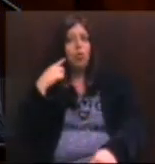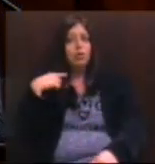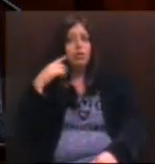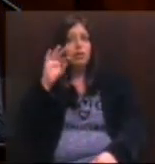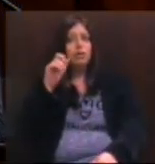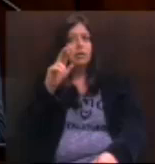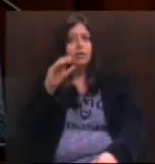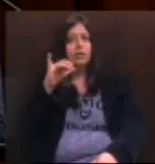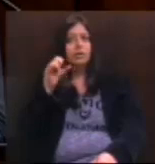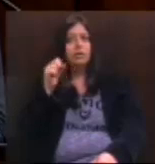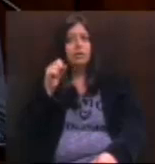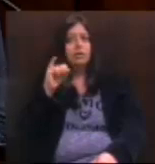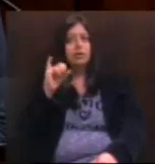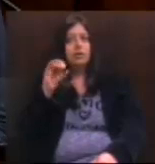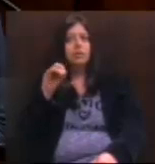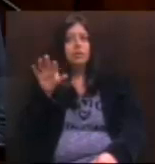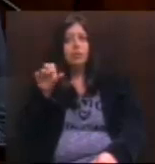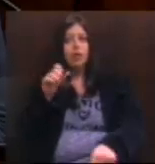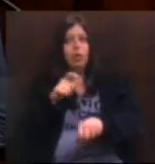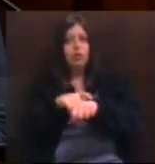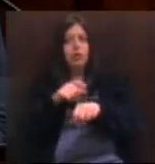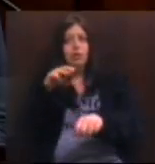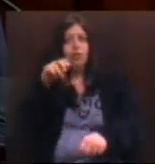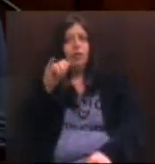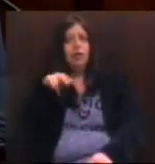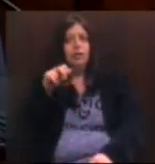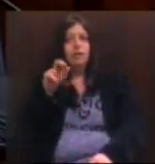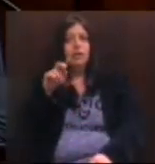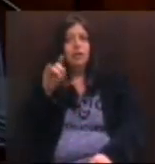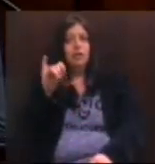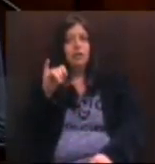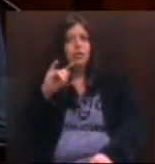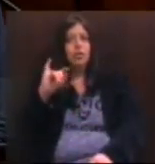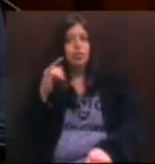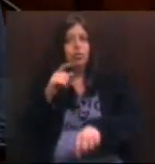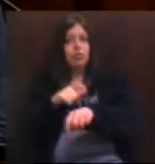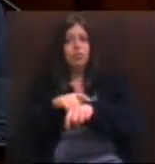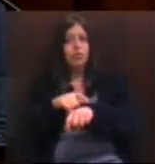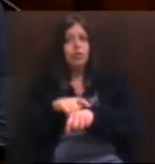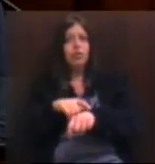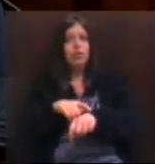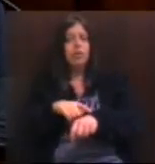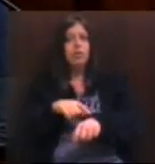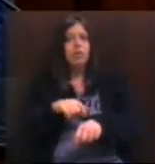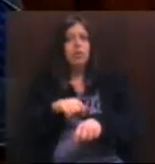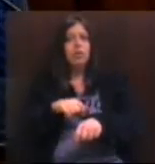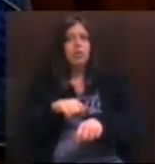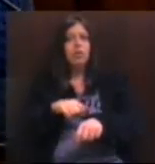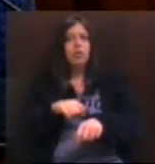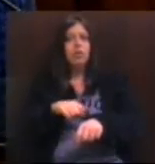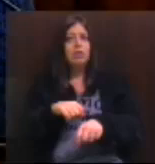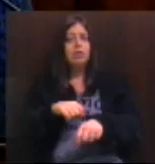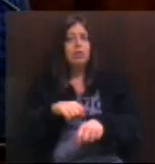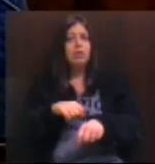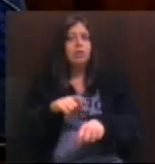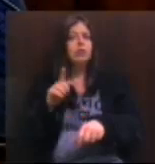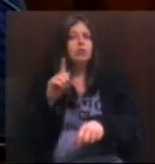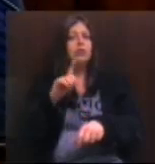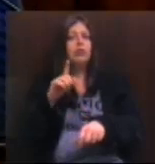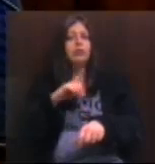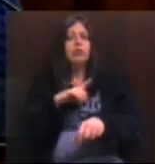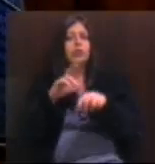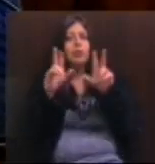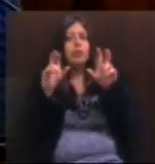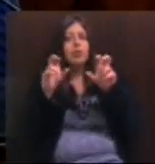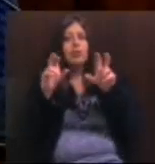pegou o tempo do deputado Maynard de última hora, porque o deputado Maynard foi submetido a uma cirurgia pequena, não tinha tema